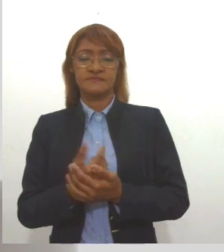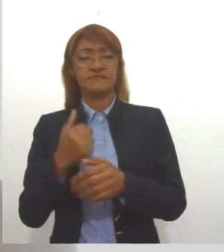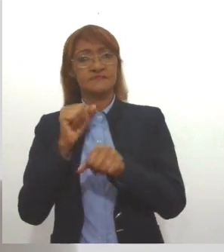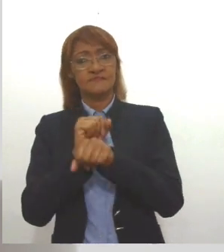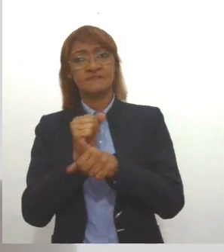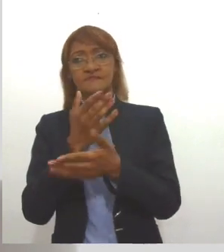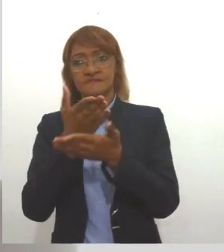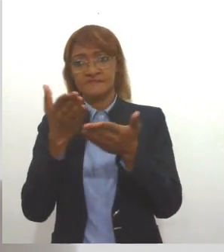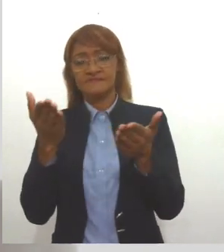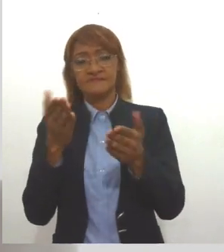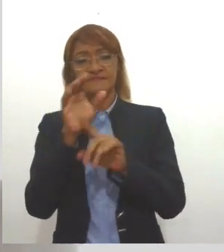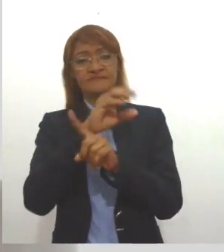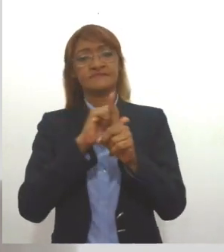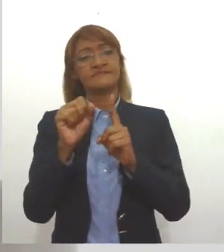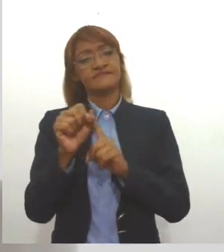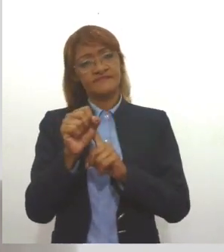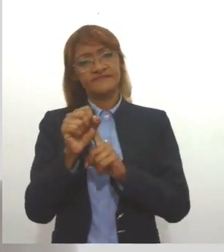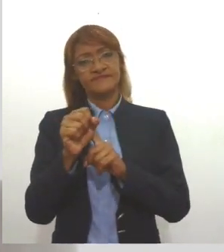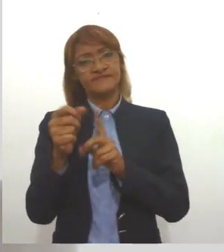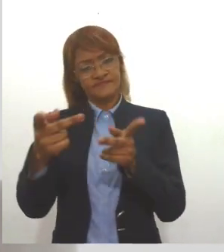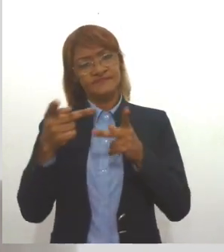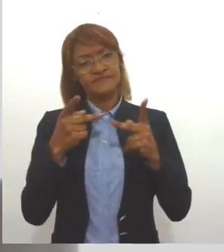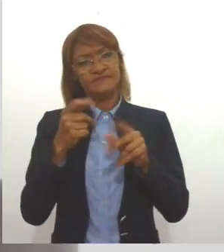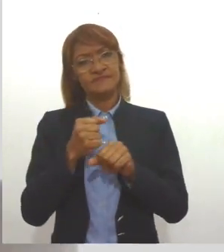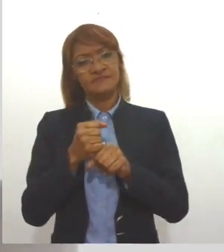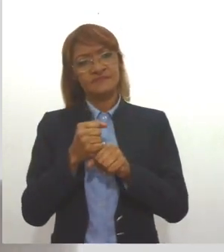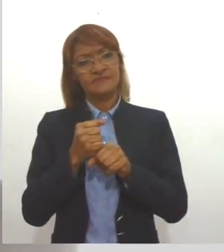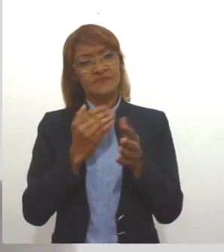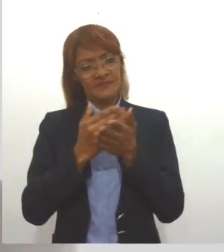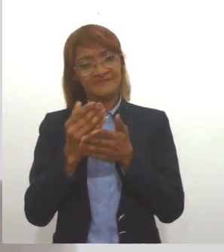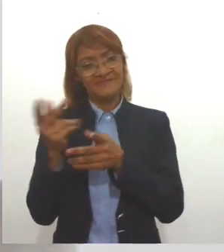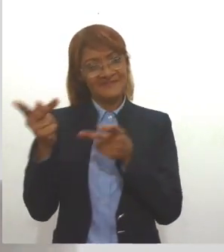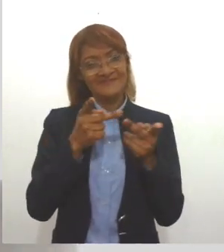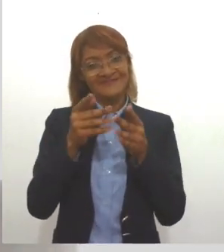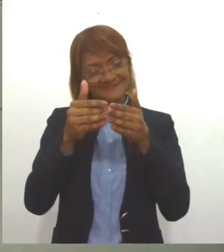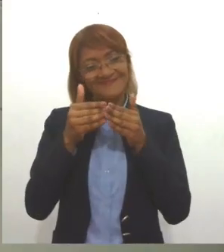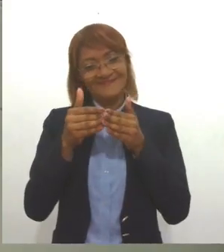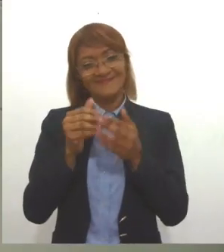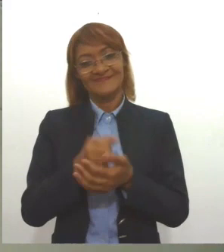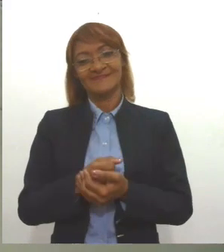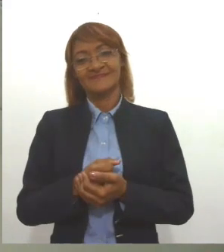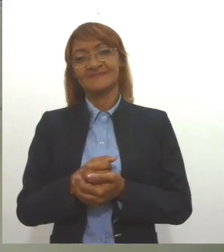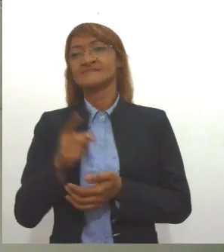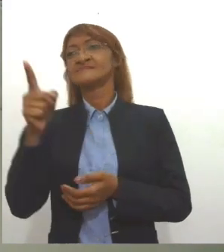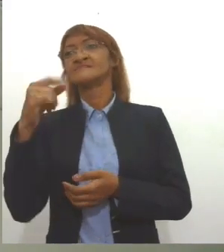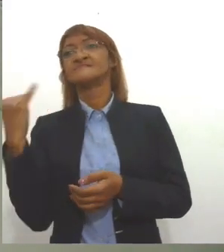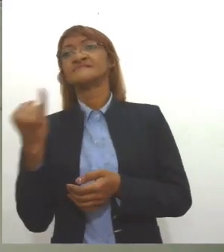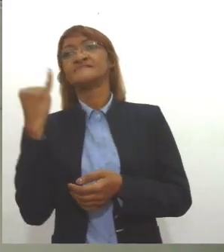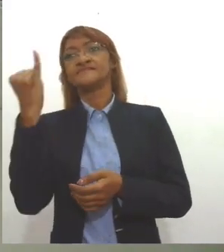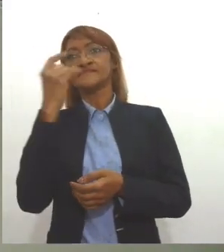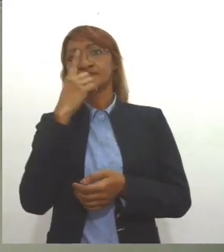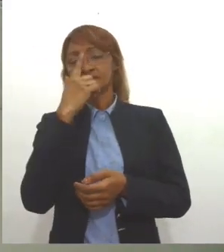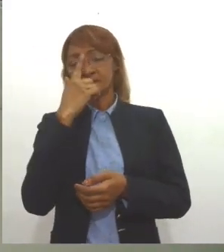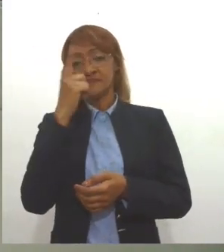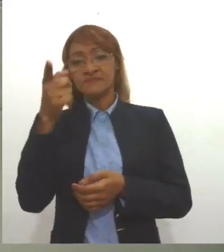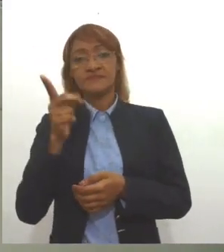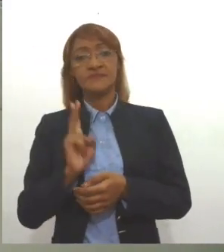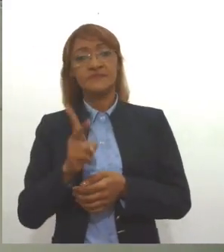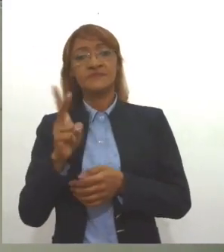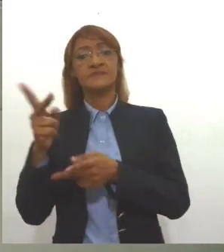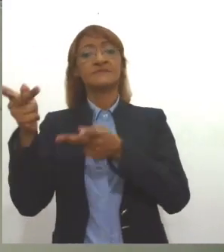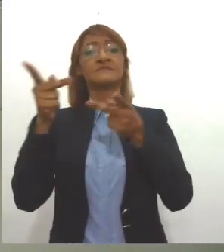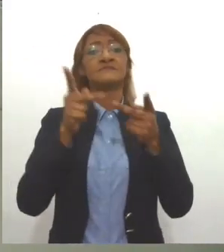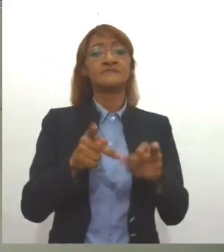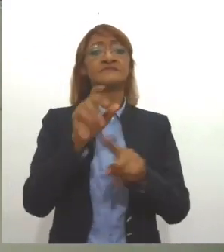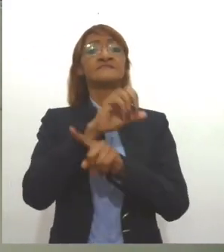a sociedade, vá nos visitar, comece por uma visita, por favor. Eu acho isso importante, né, você fazer esse convite para a sociedade,